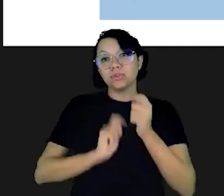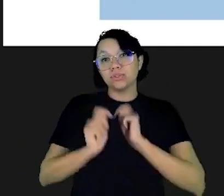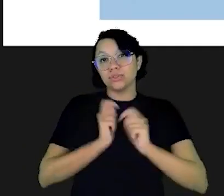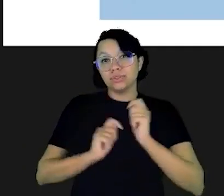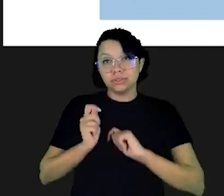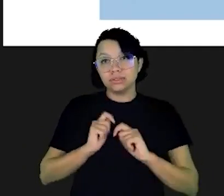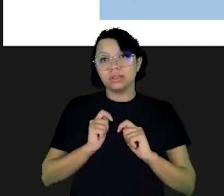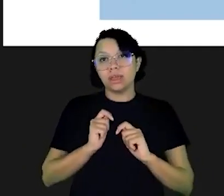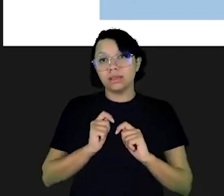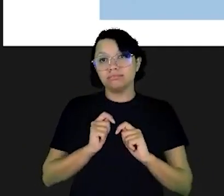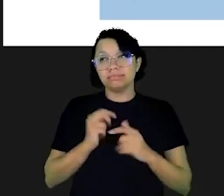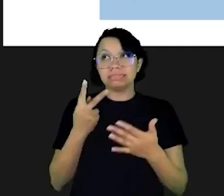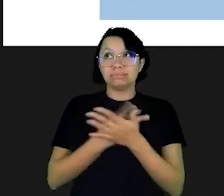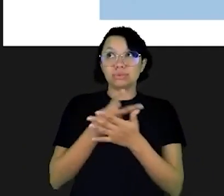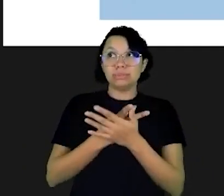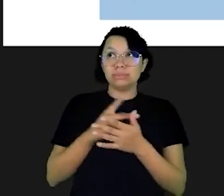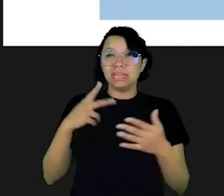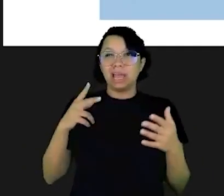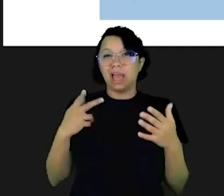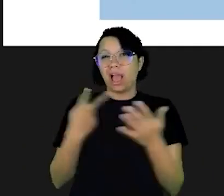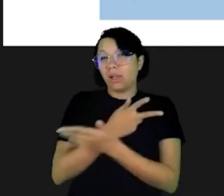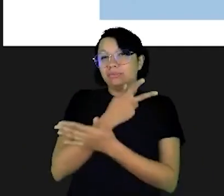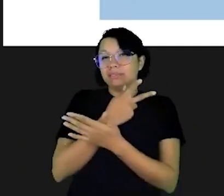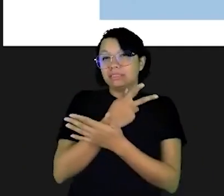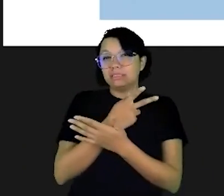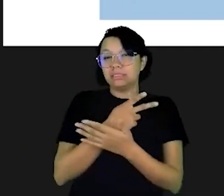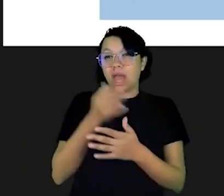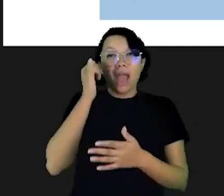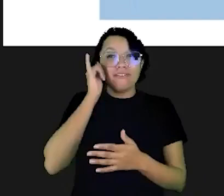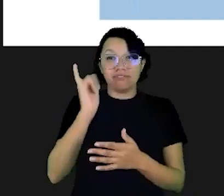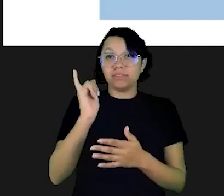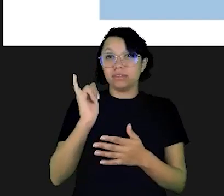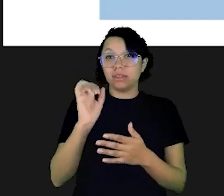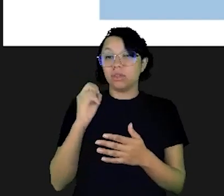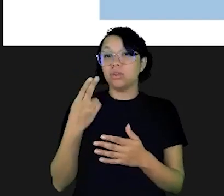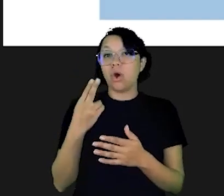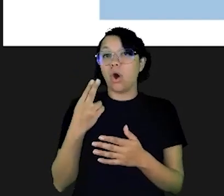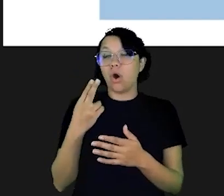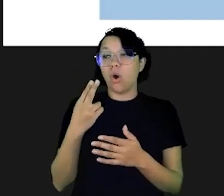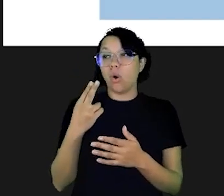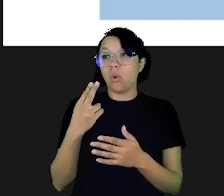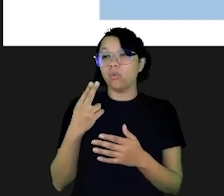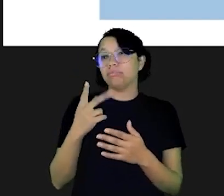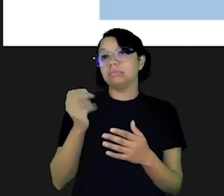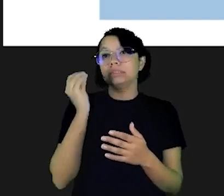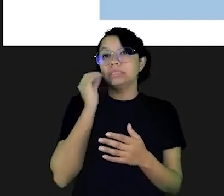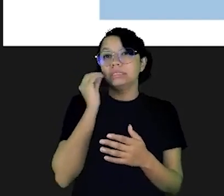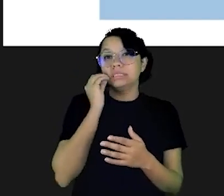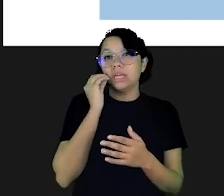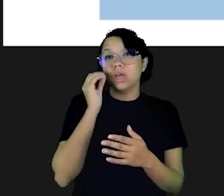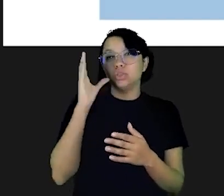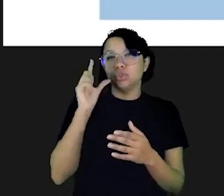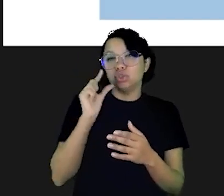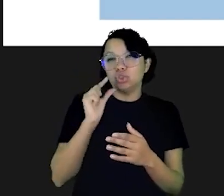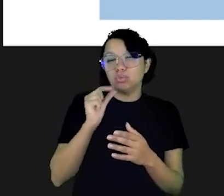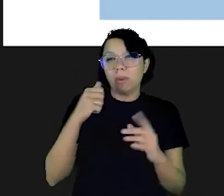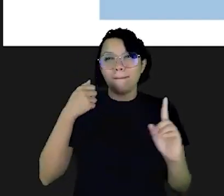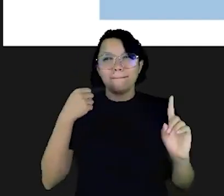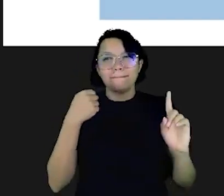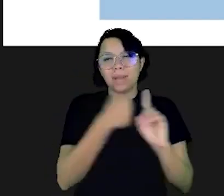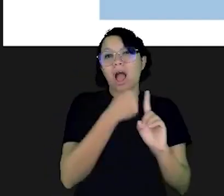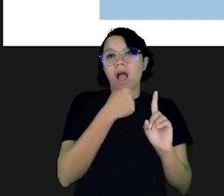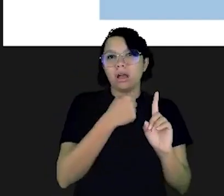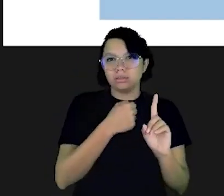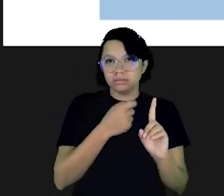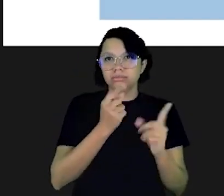financeira, para que você possa administrar imprevistos, se não evitando-os, pelo menos contornando